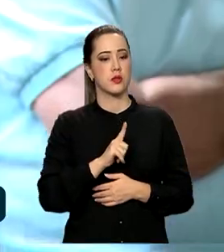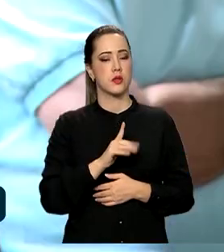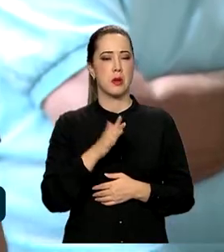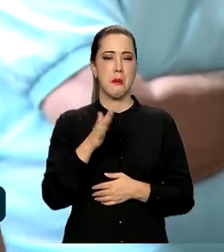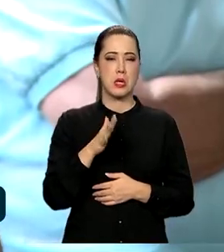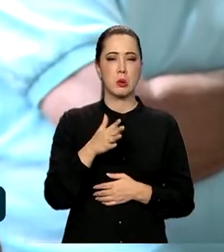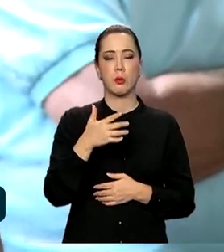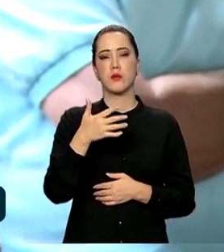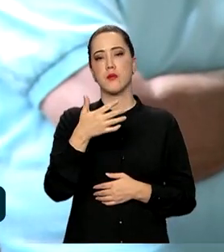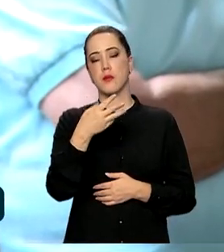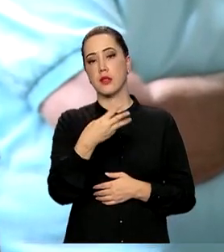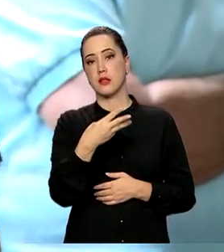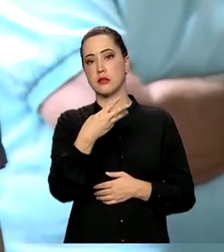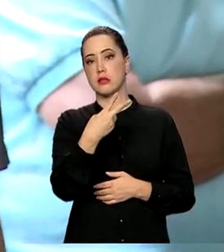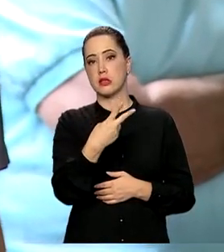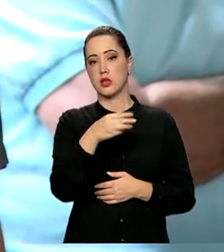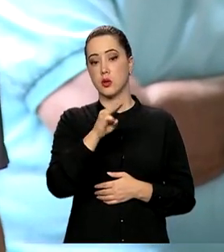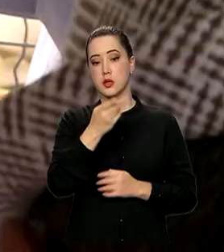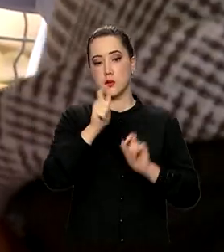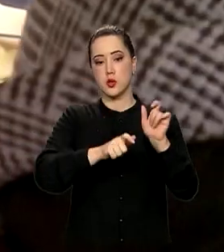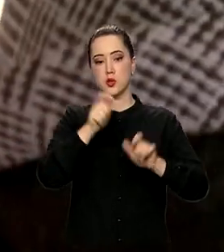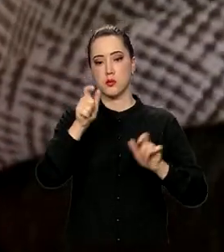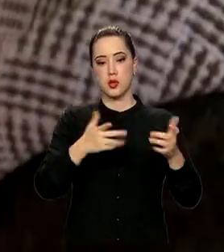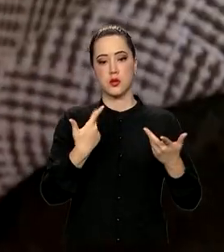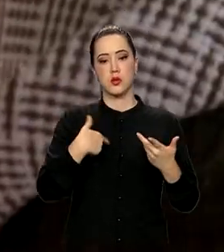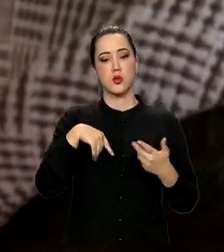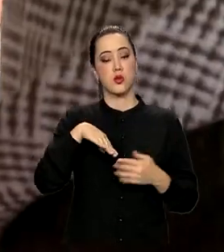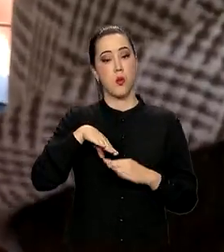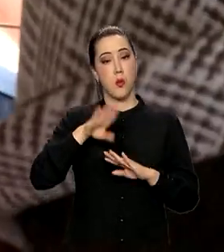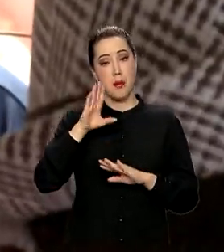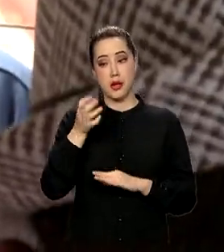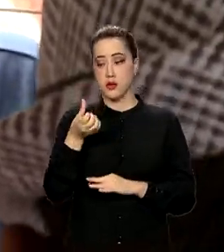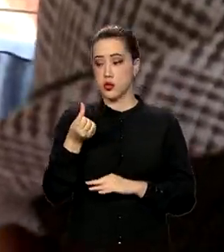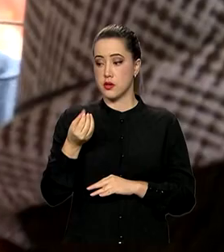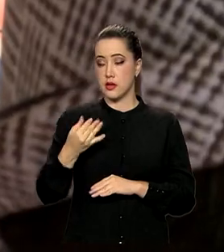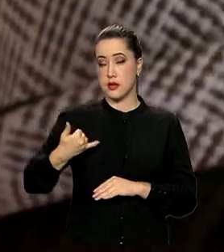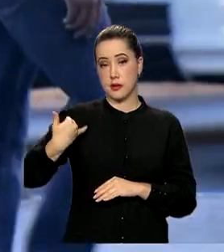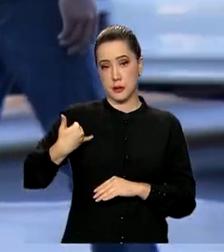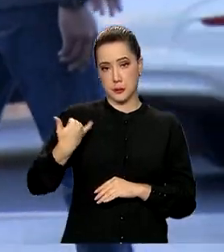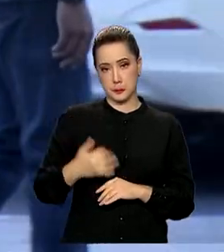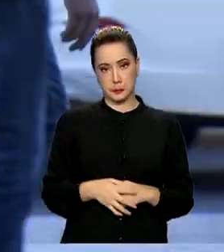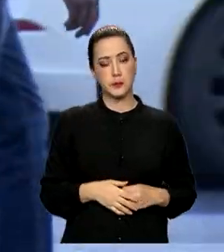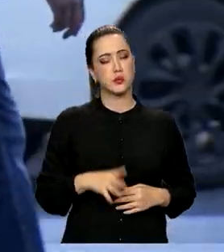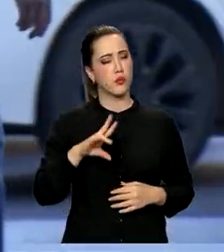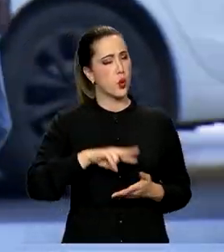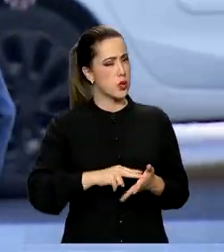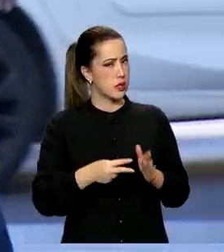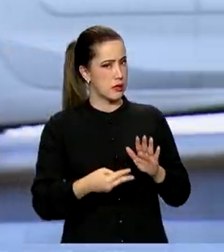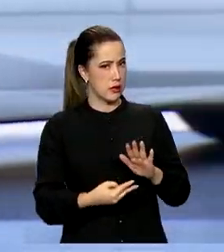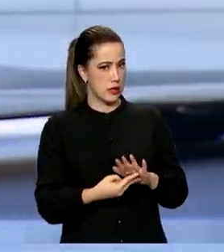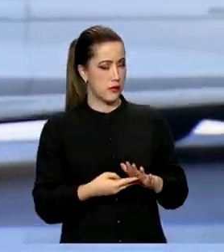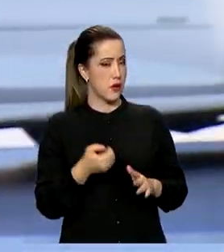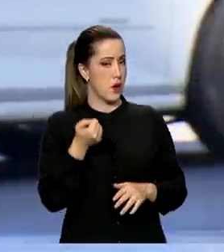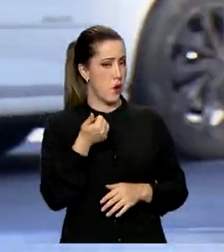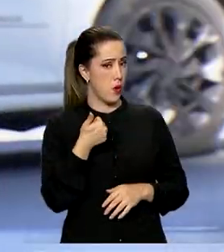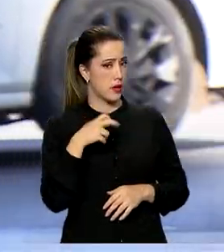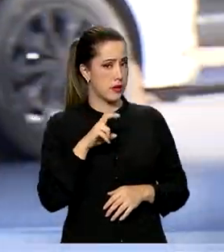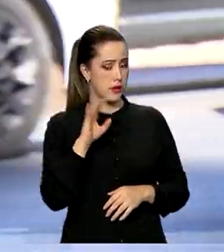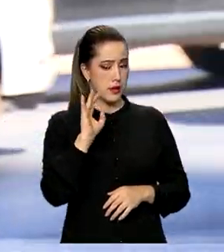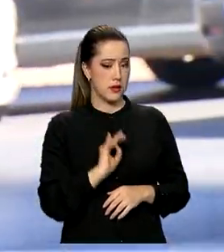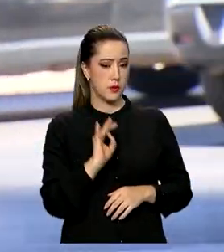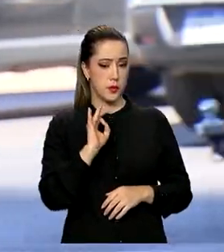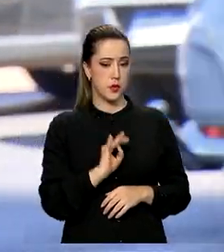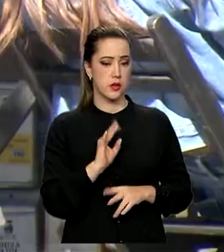cerca de 32 milhões de pessoas com 60 anos ou mais. Isso representa quase 15%